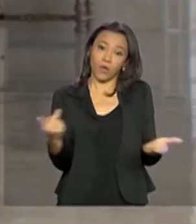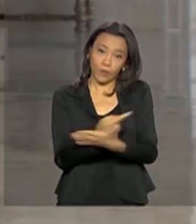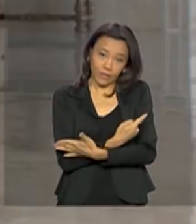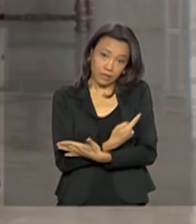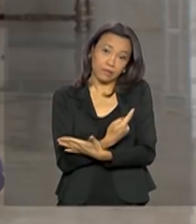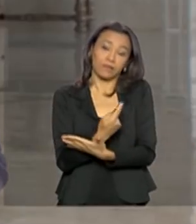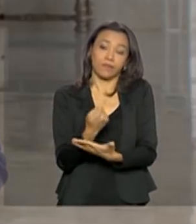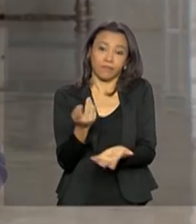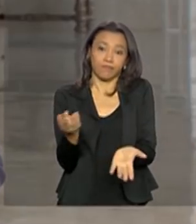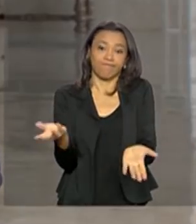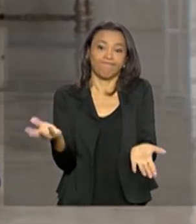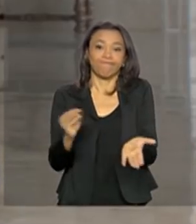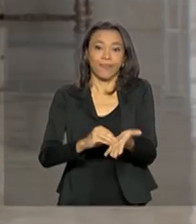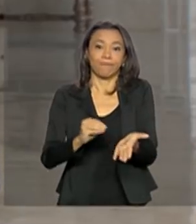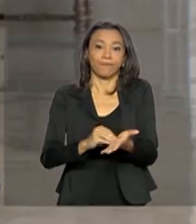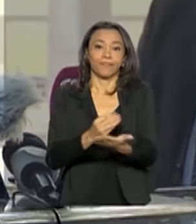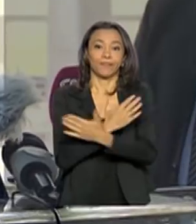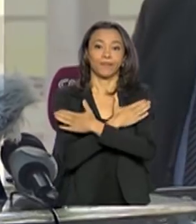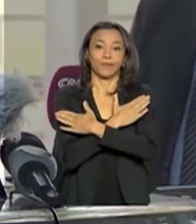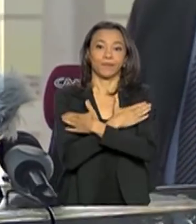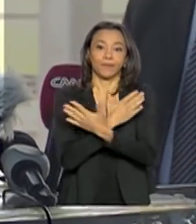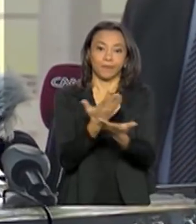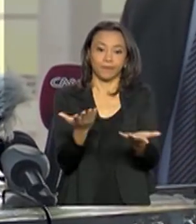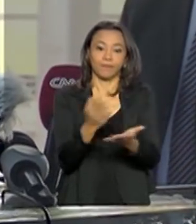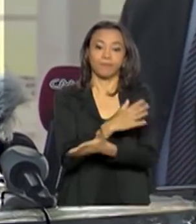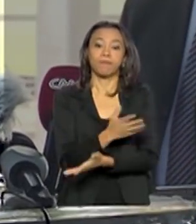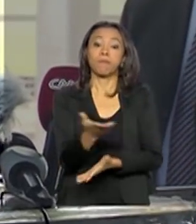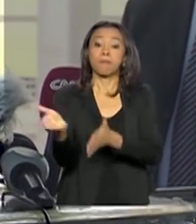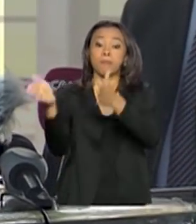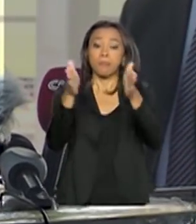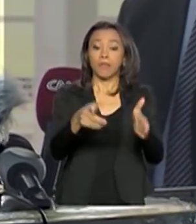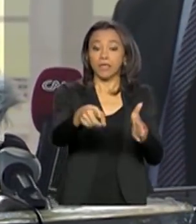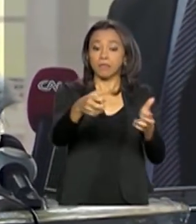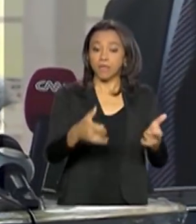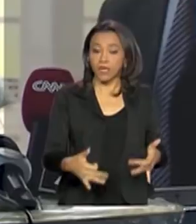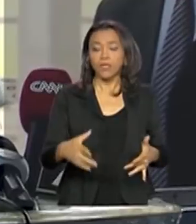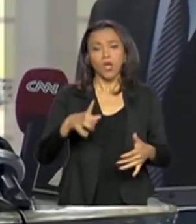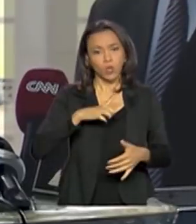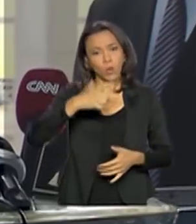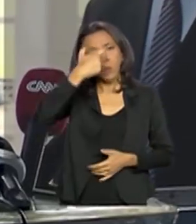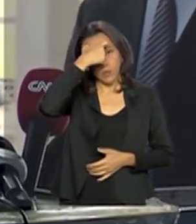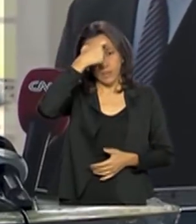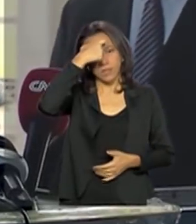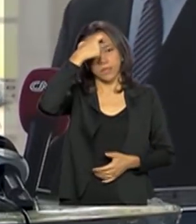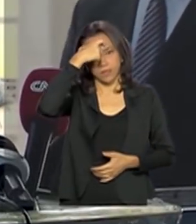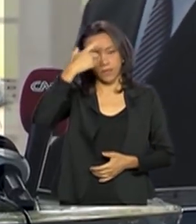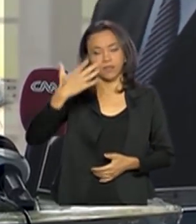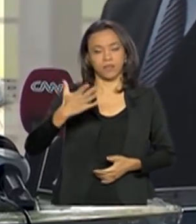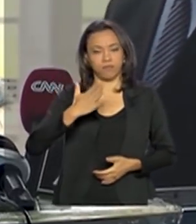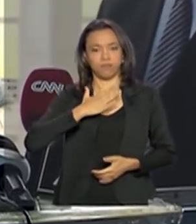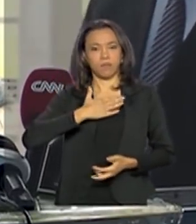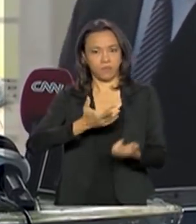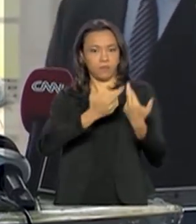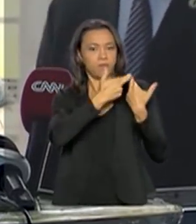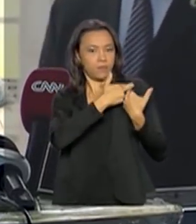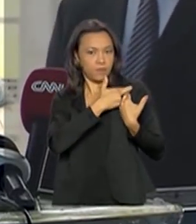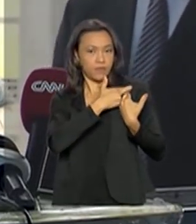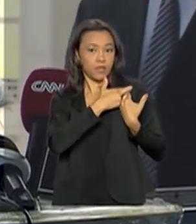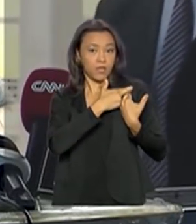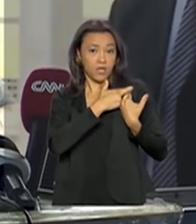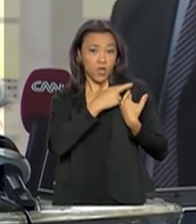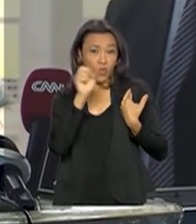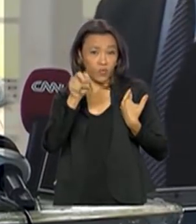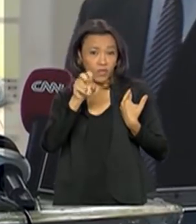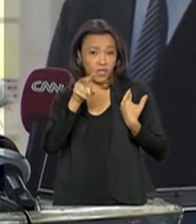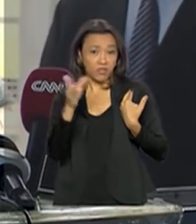do desemprego. Vamos ver. Estou ciente da minha responsabilidade. O vírus veio de